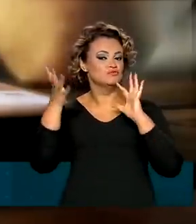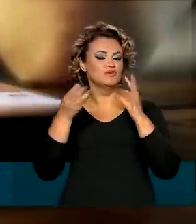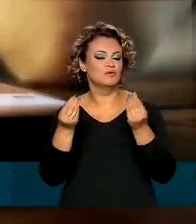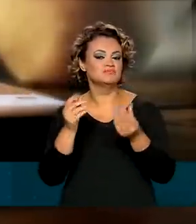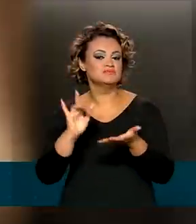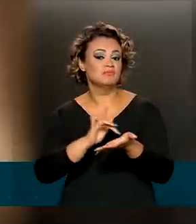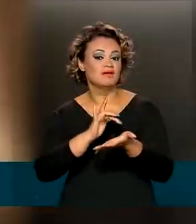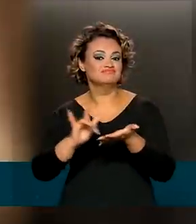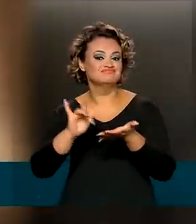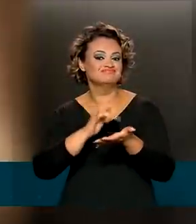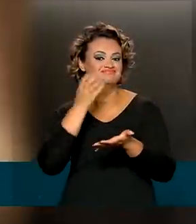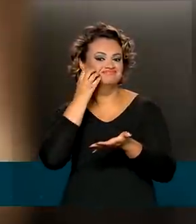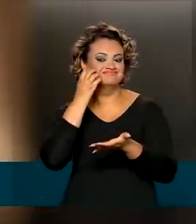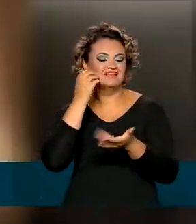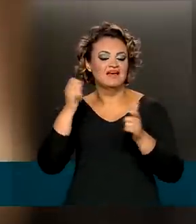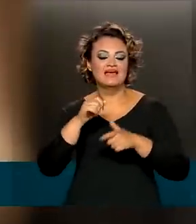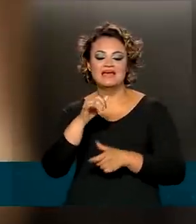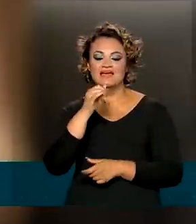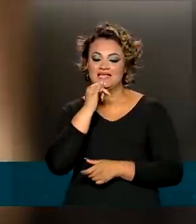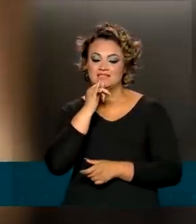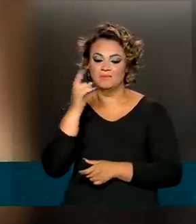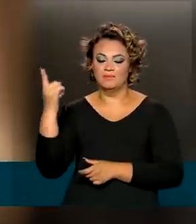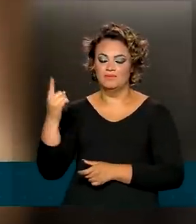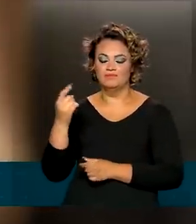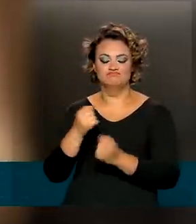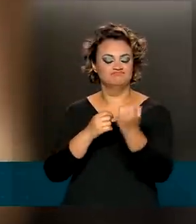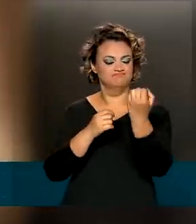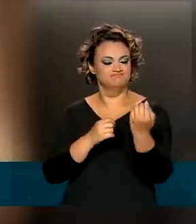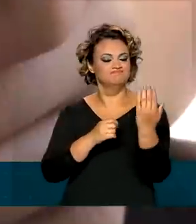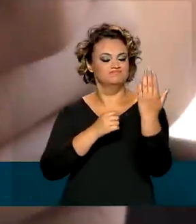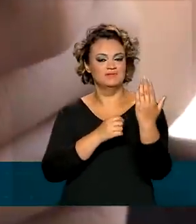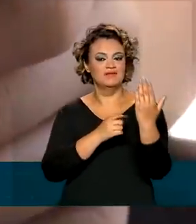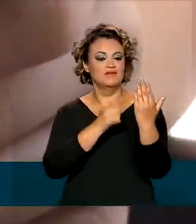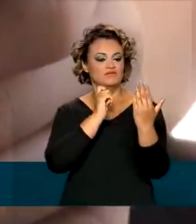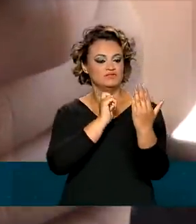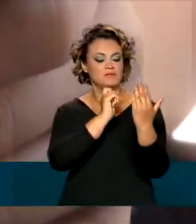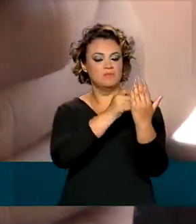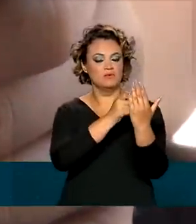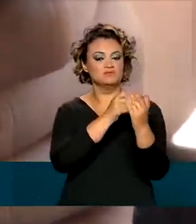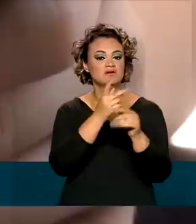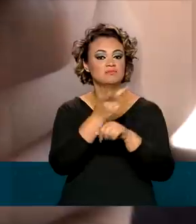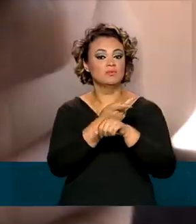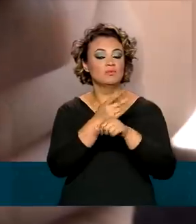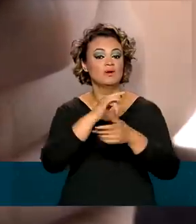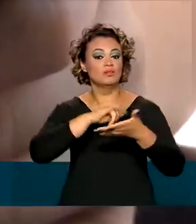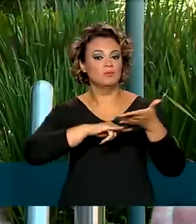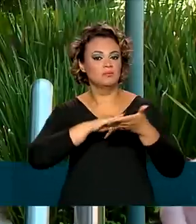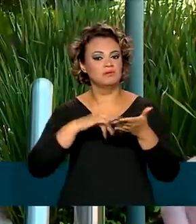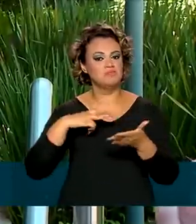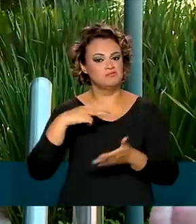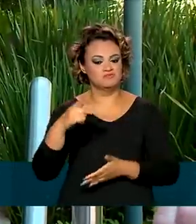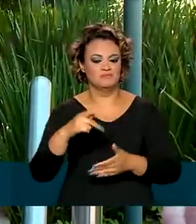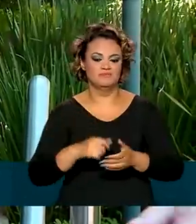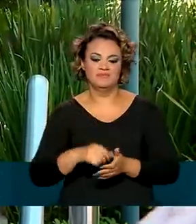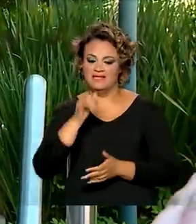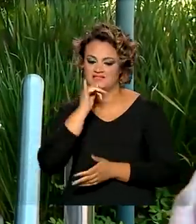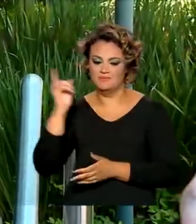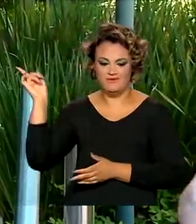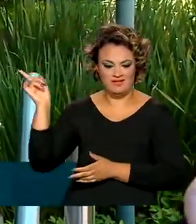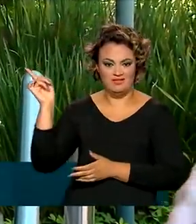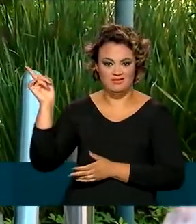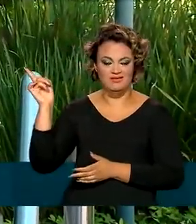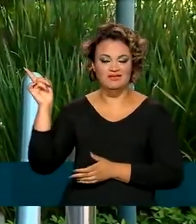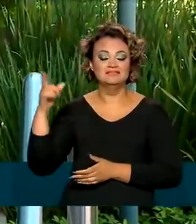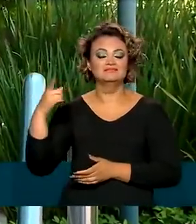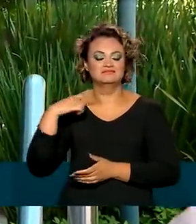celular. Uma das facilidades é usar a tela do aparelho para apresentar ou consultar documentos pessoais. A Lilian, por exemplo,